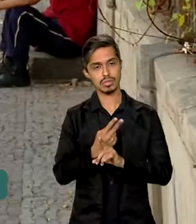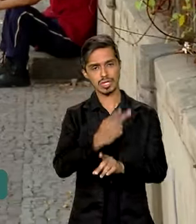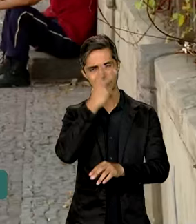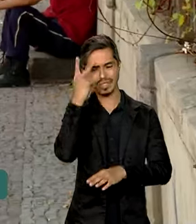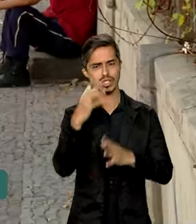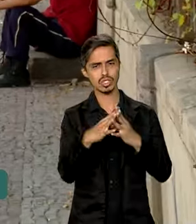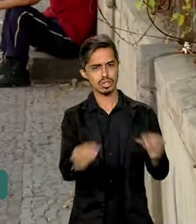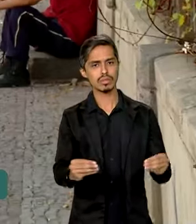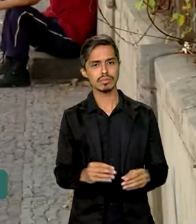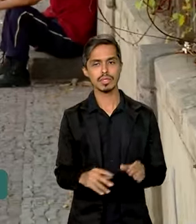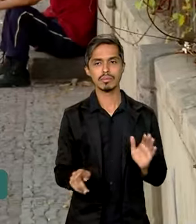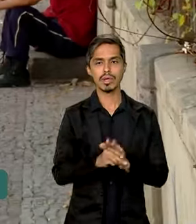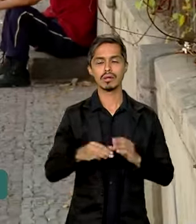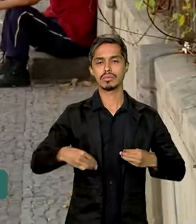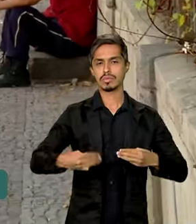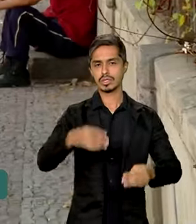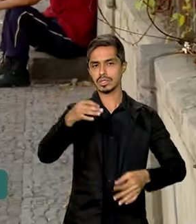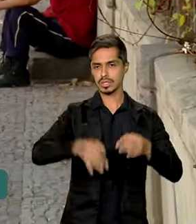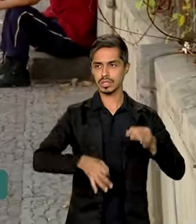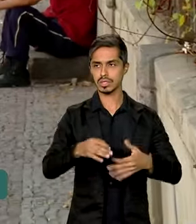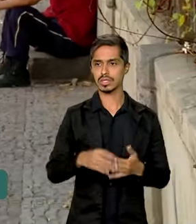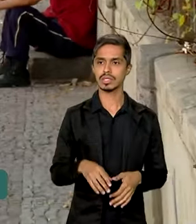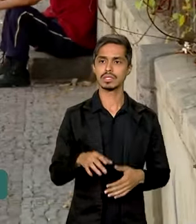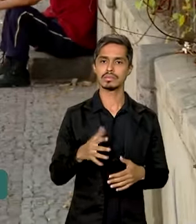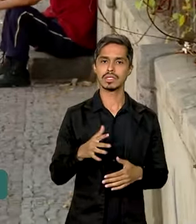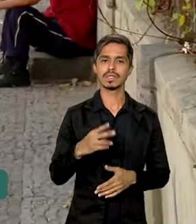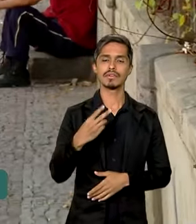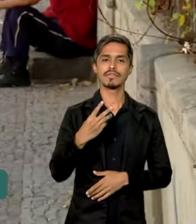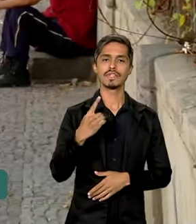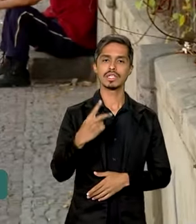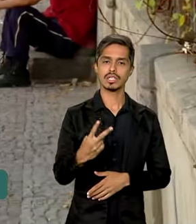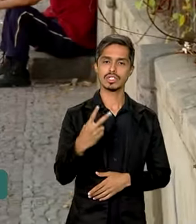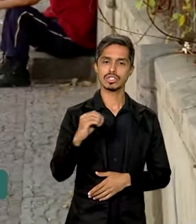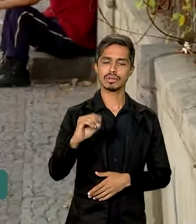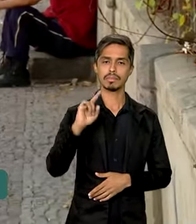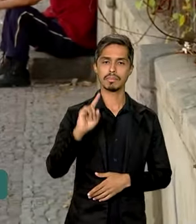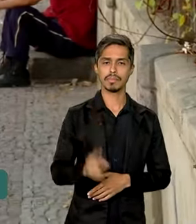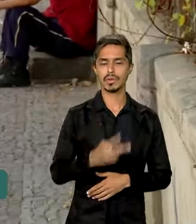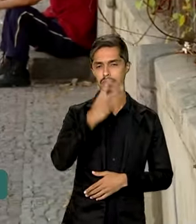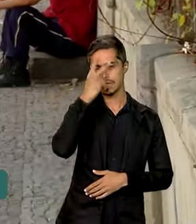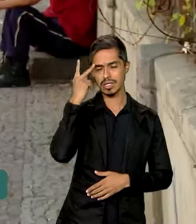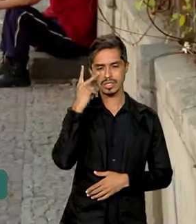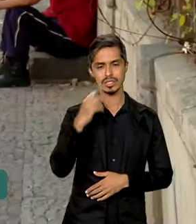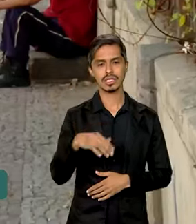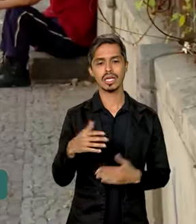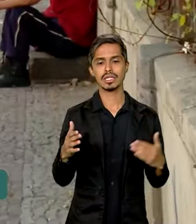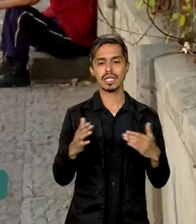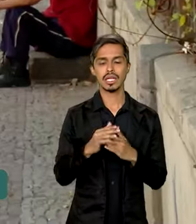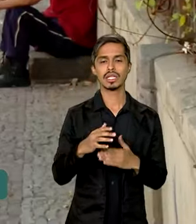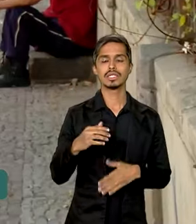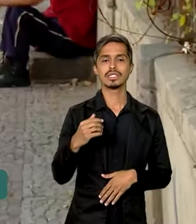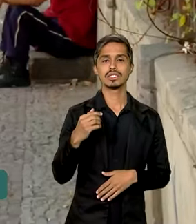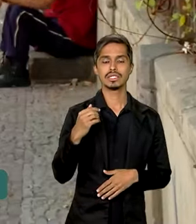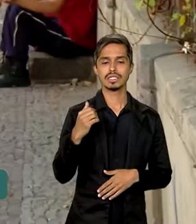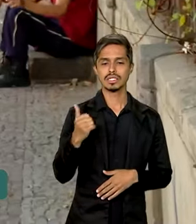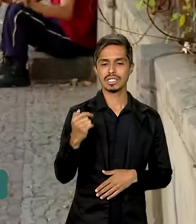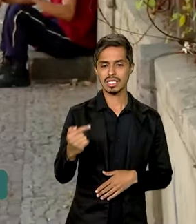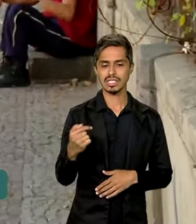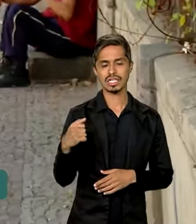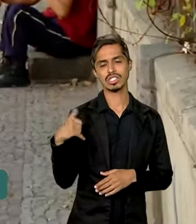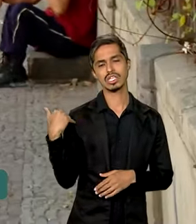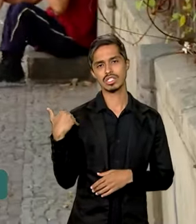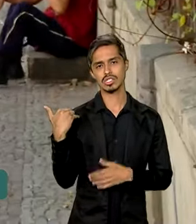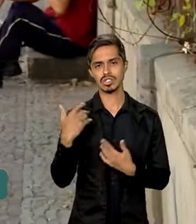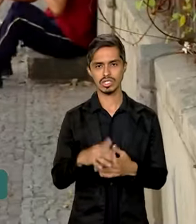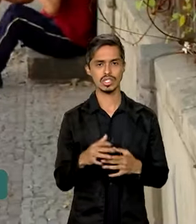Desaparecidas do Ministério da Justiça, cerca de 20 mil pessoas de até 17 anos desaparecem no país todos os